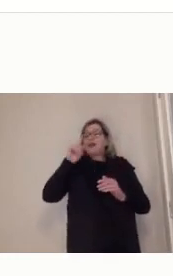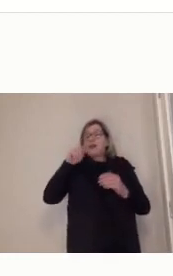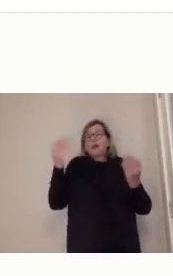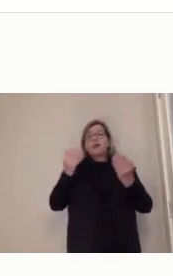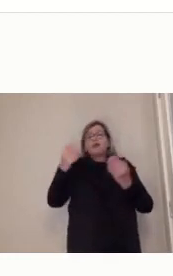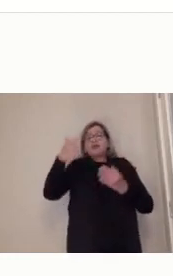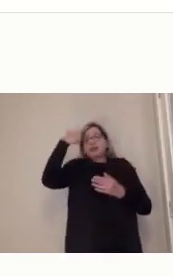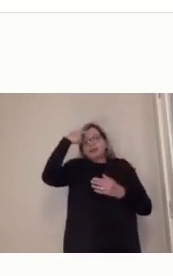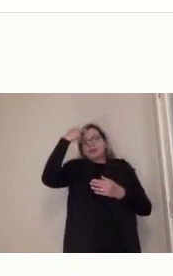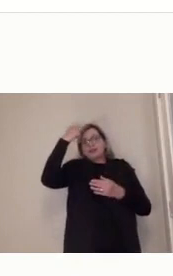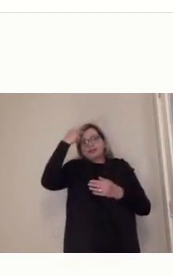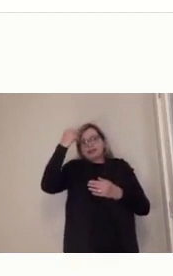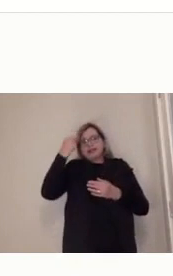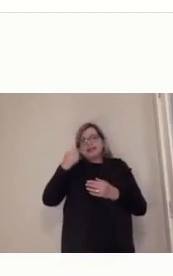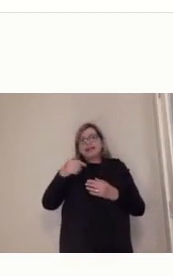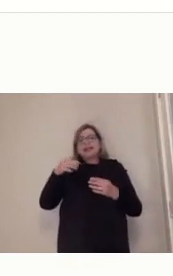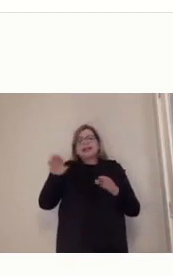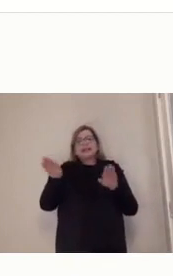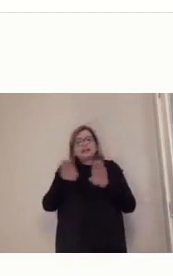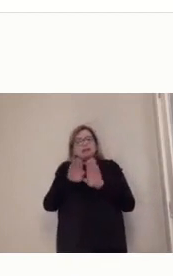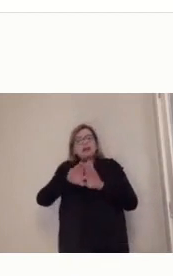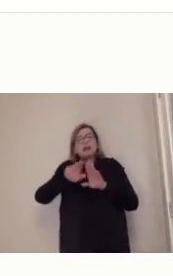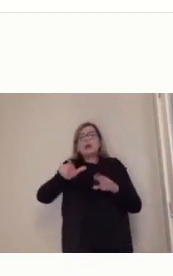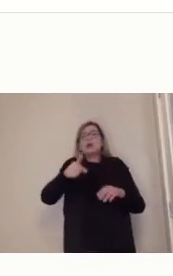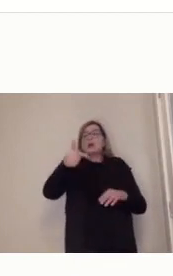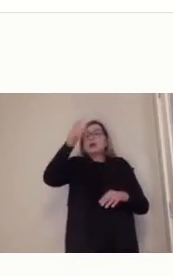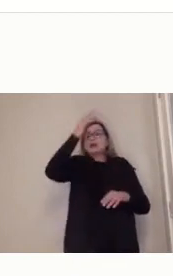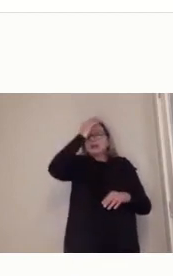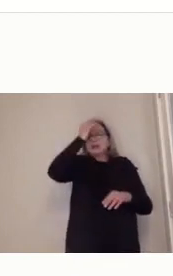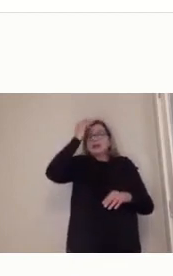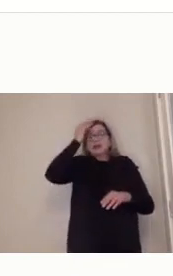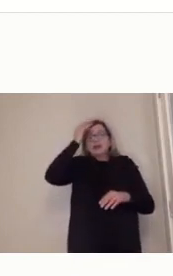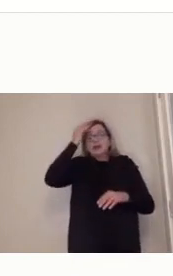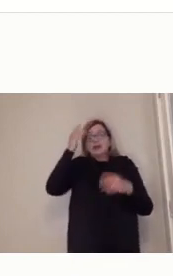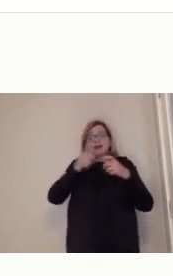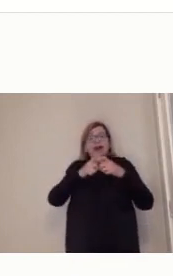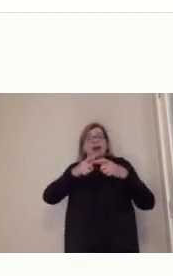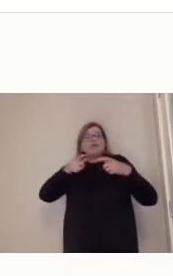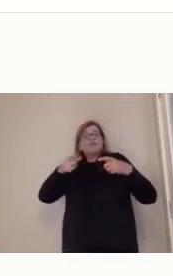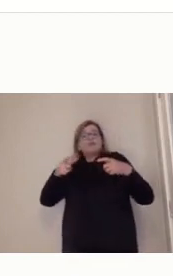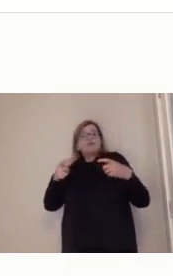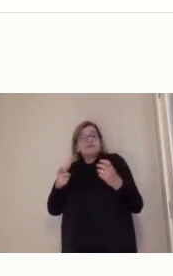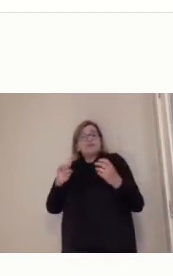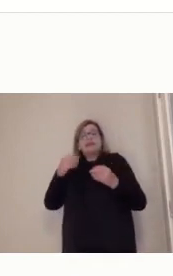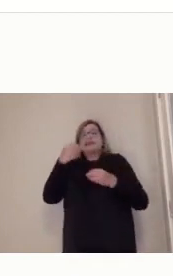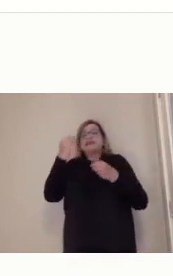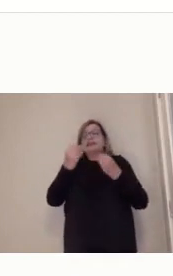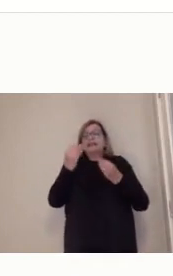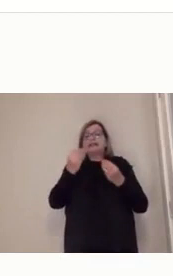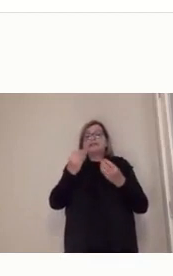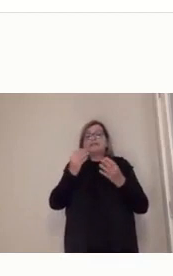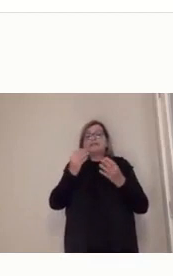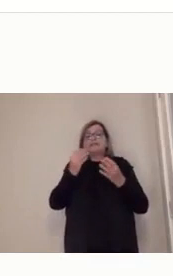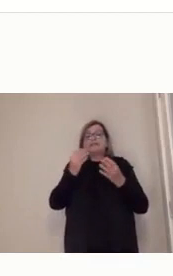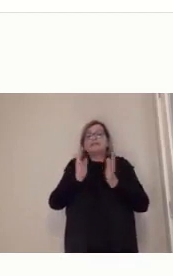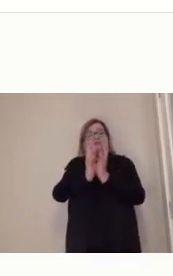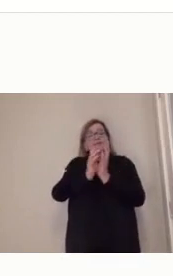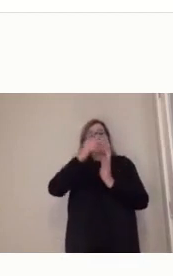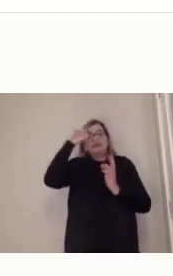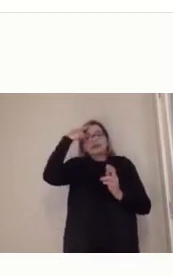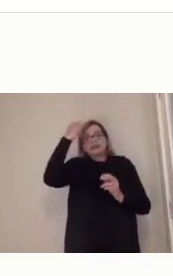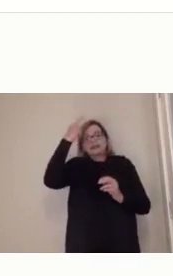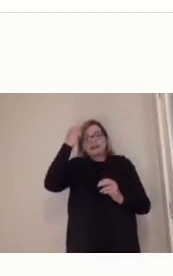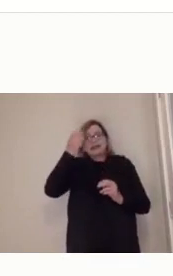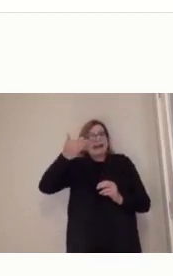educação. Pessoas que nunca tiveram acesso a isso naquela época. E isso nos motiva bastante a continuar, embora sejamos uma fração muito